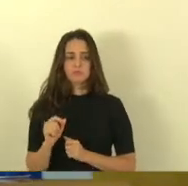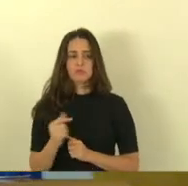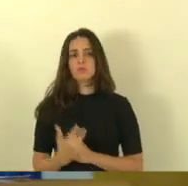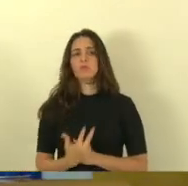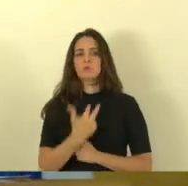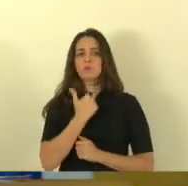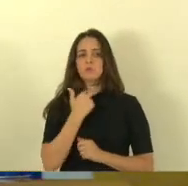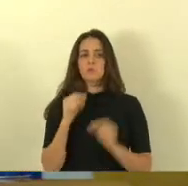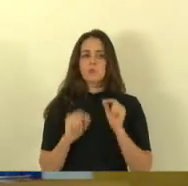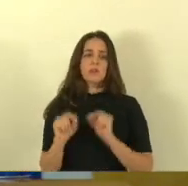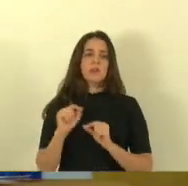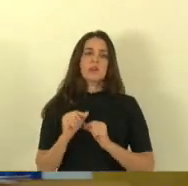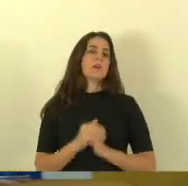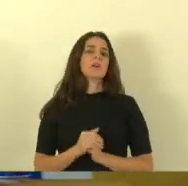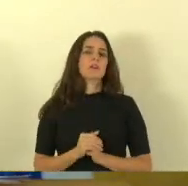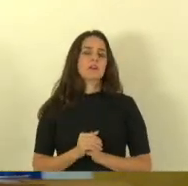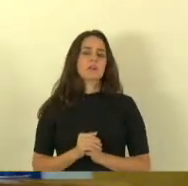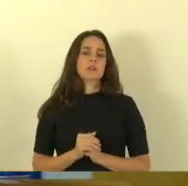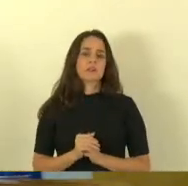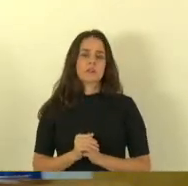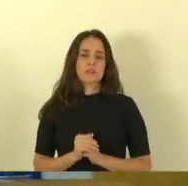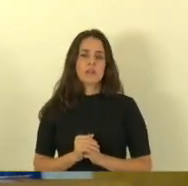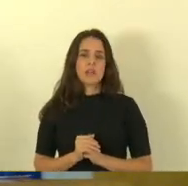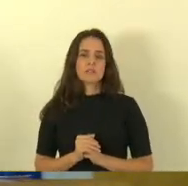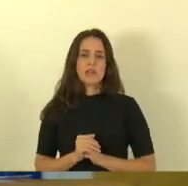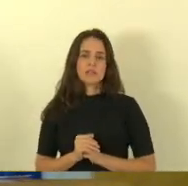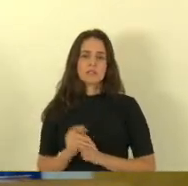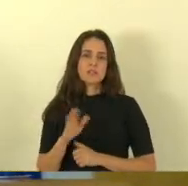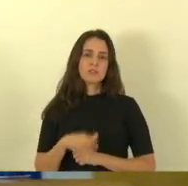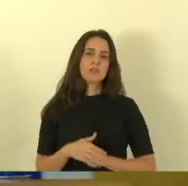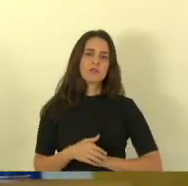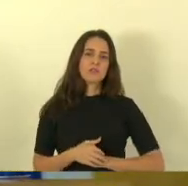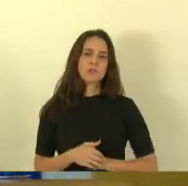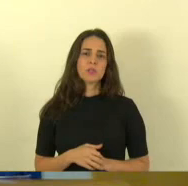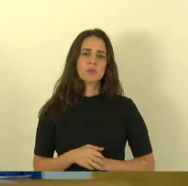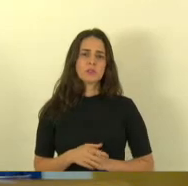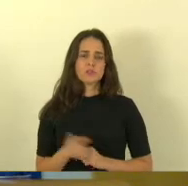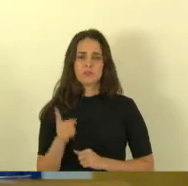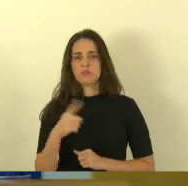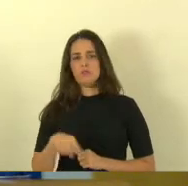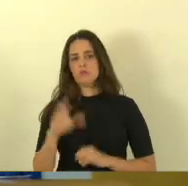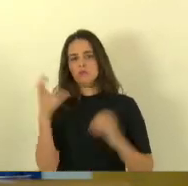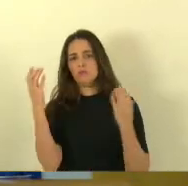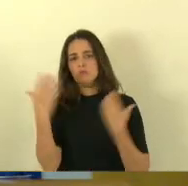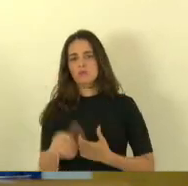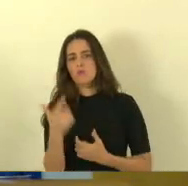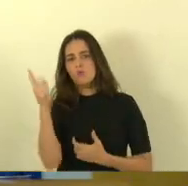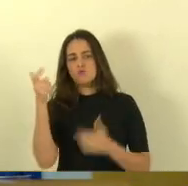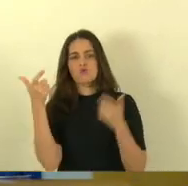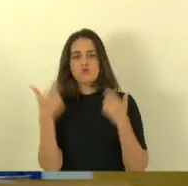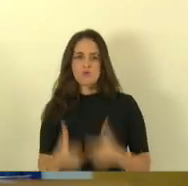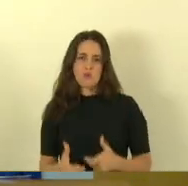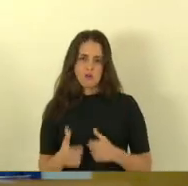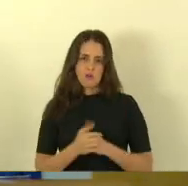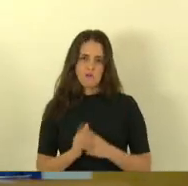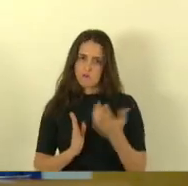perder como perito da polícia porque senão eu vou fazer concurso em outro lugar e vou passar